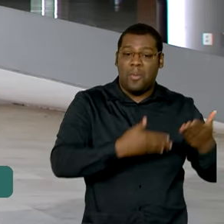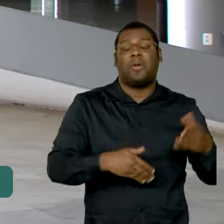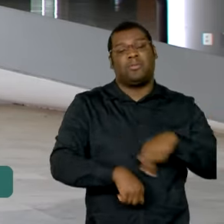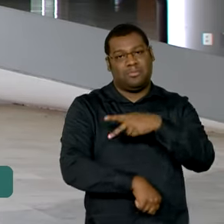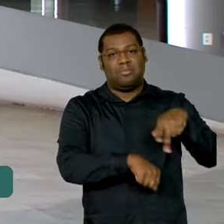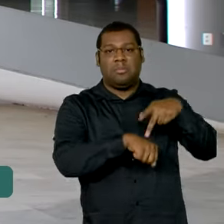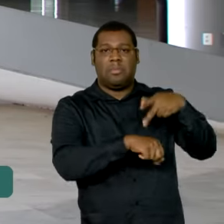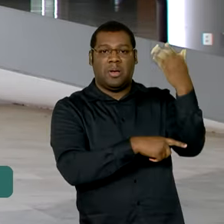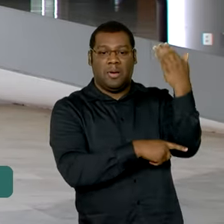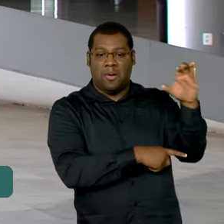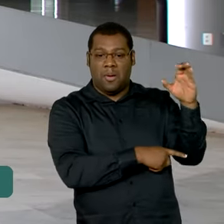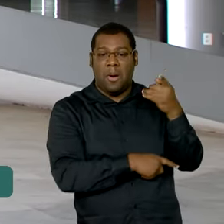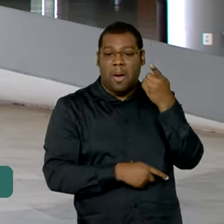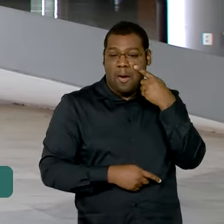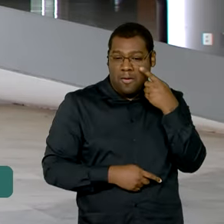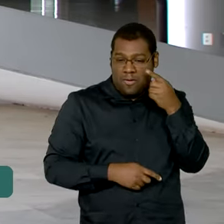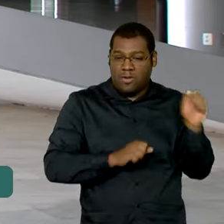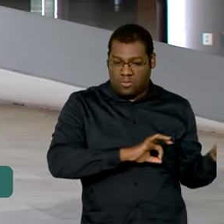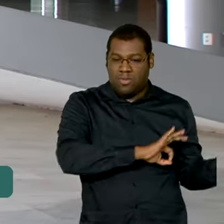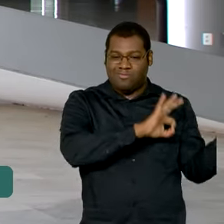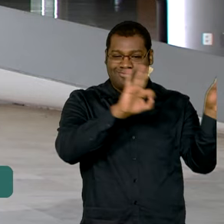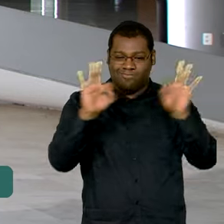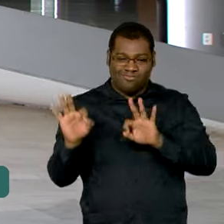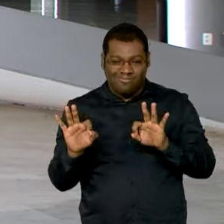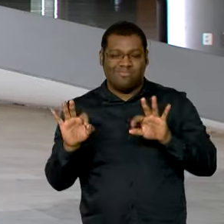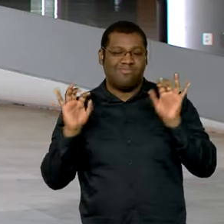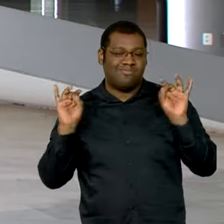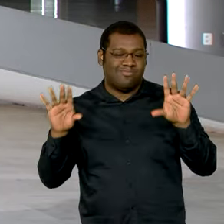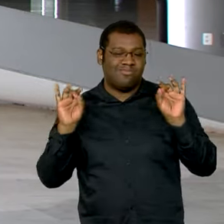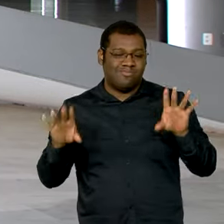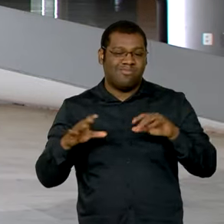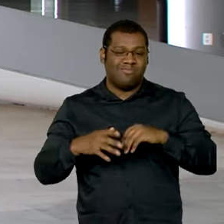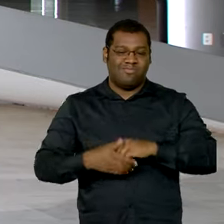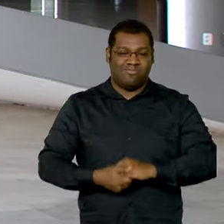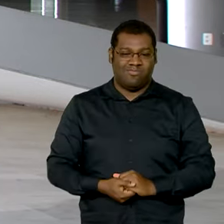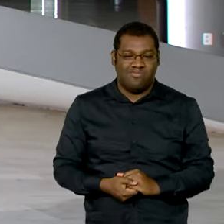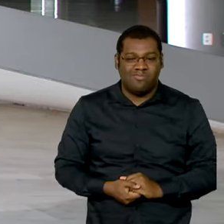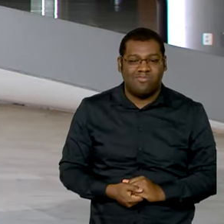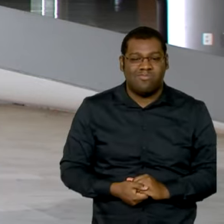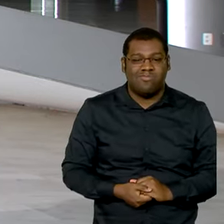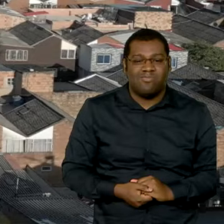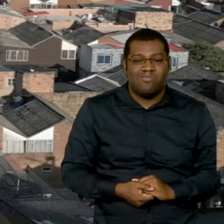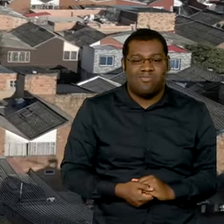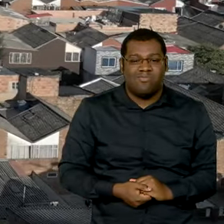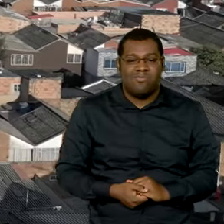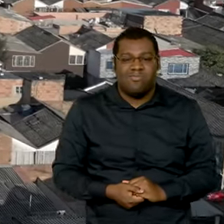nações. Vamos ver isso na reportagem especial preparada pela repórter Jéssica Gonçalves.